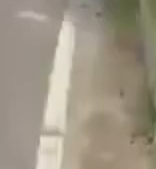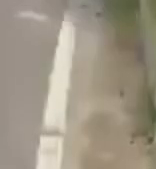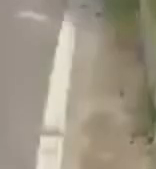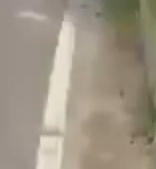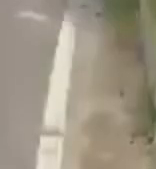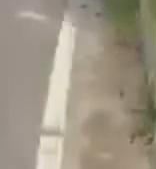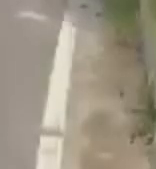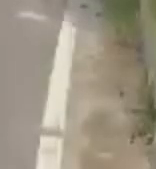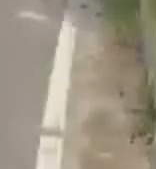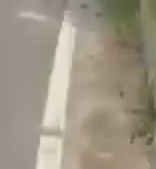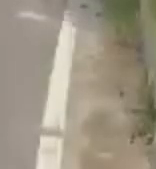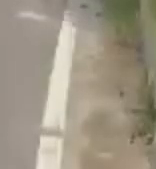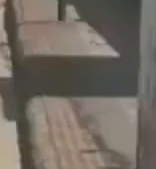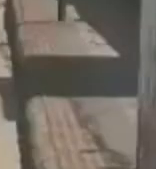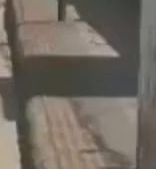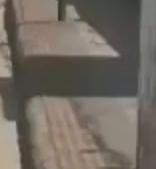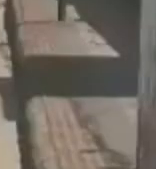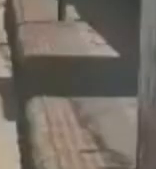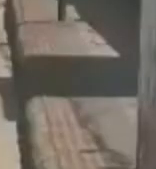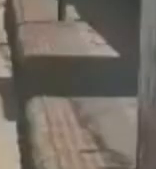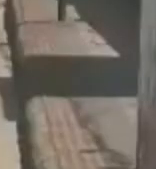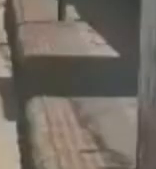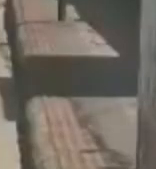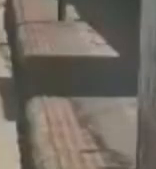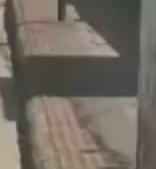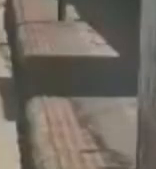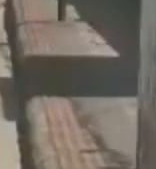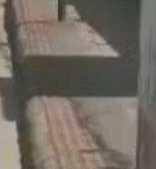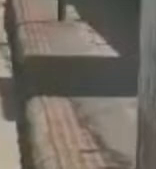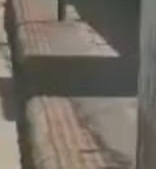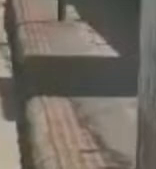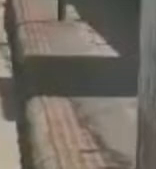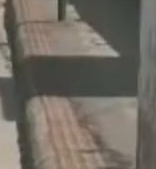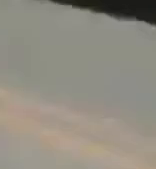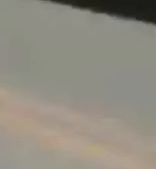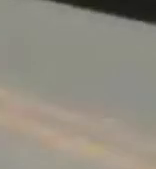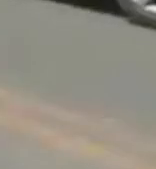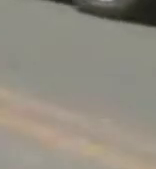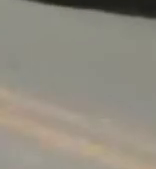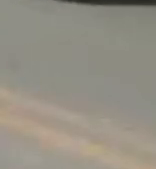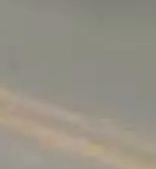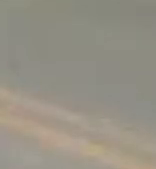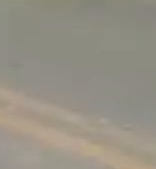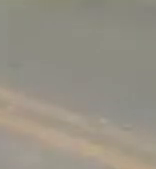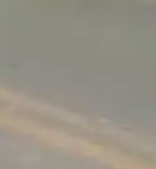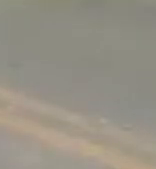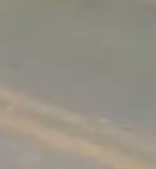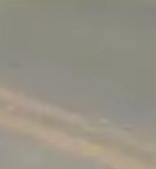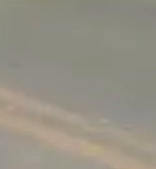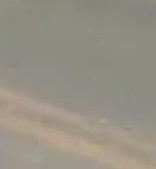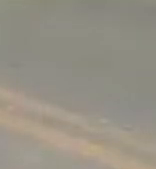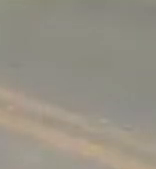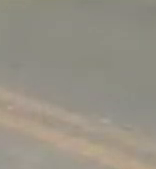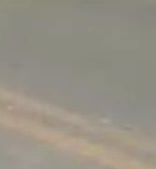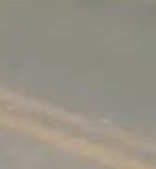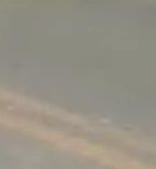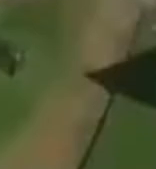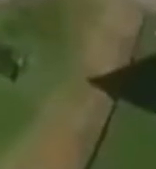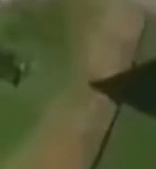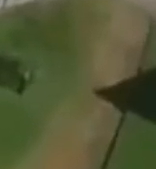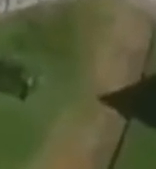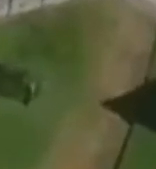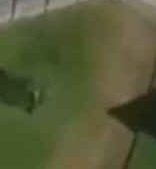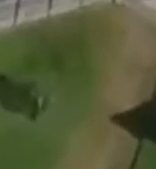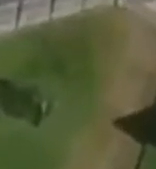pavimentação da rua São Bento e reurbanizações das ruas São Pedro, São José e Industrial José Beduski.